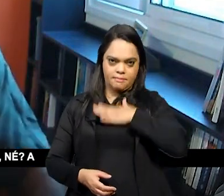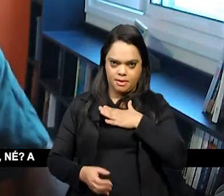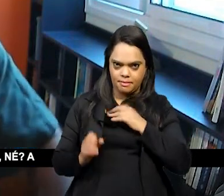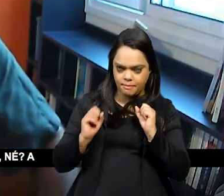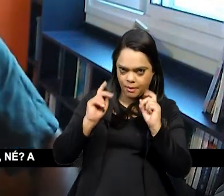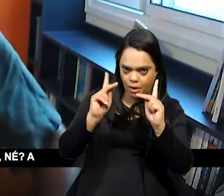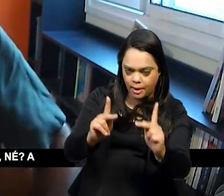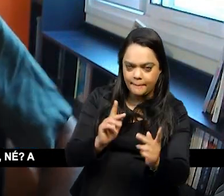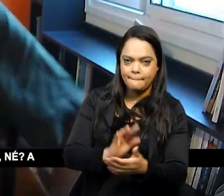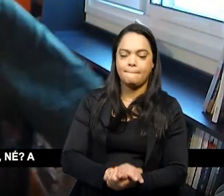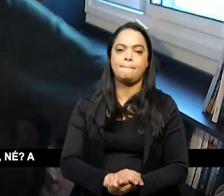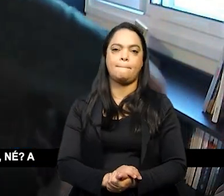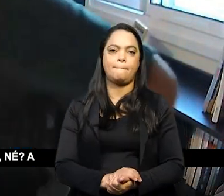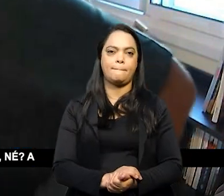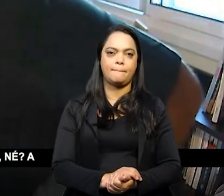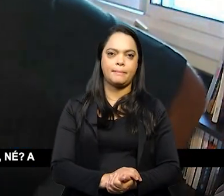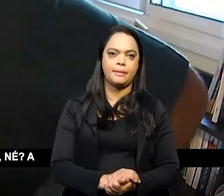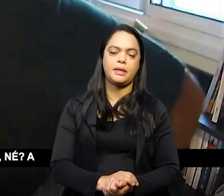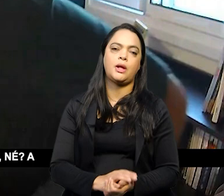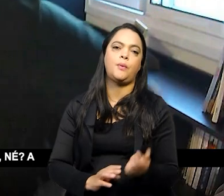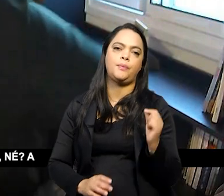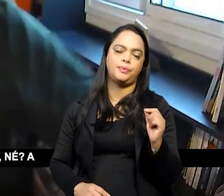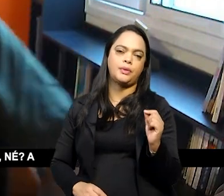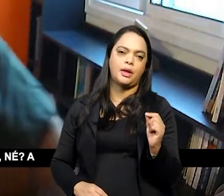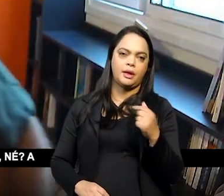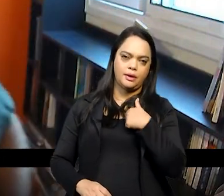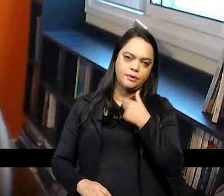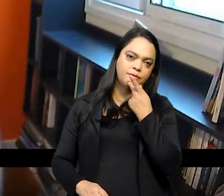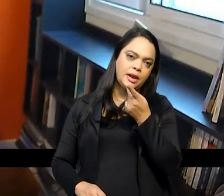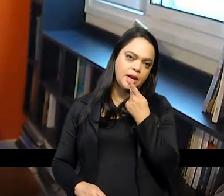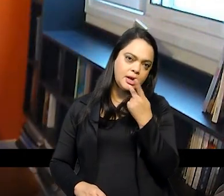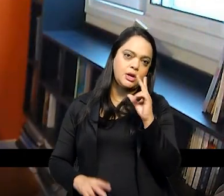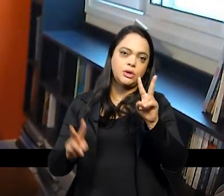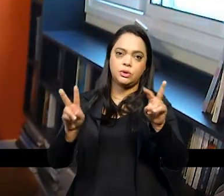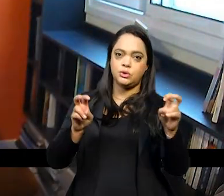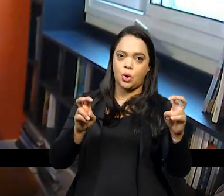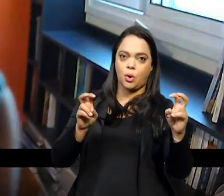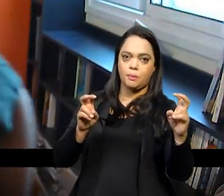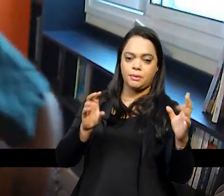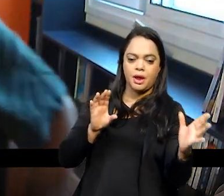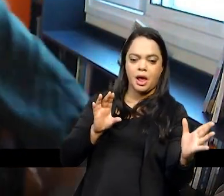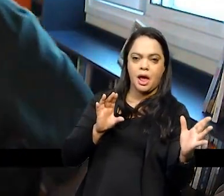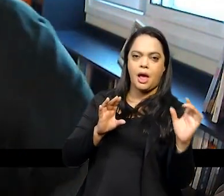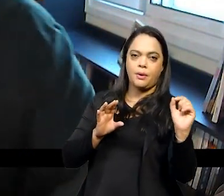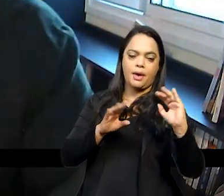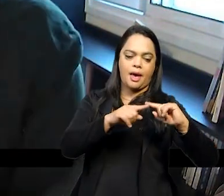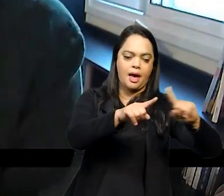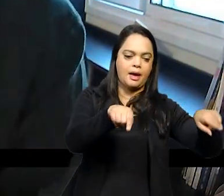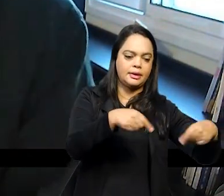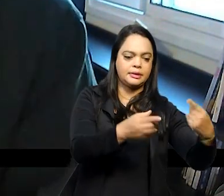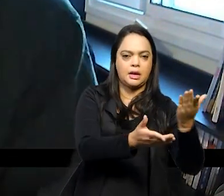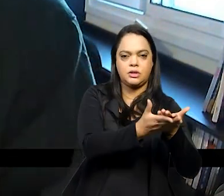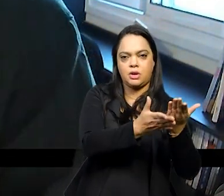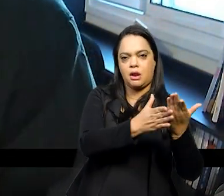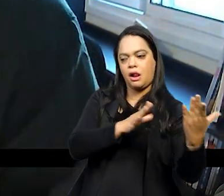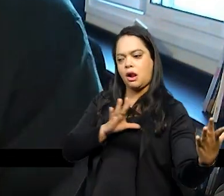João então ó eu fiz essa metáfora aí da ponte né a ponte então entra a sala de aula e o